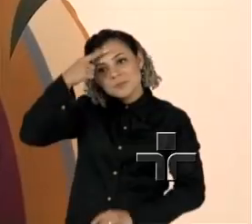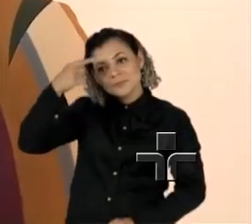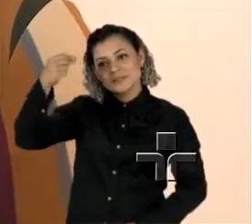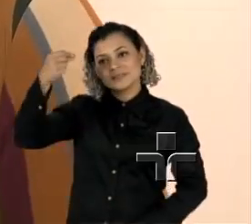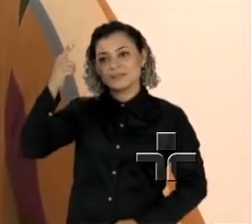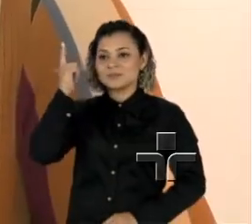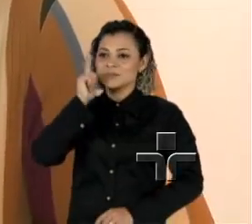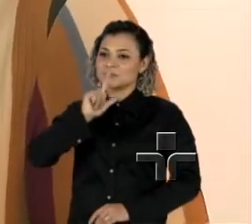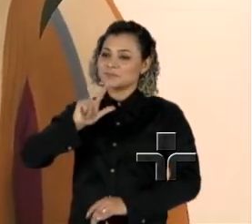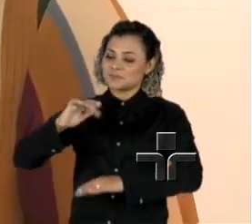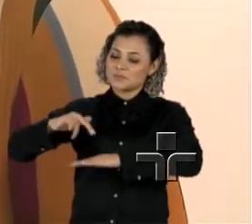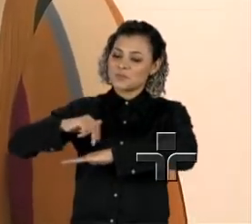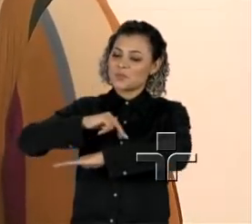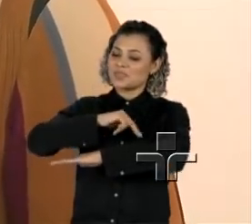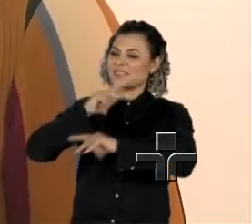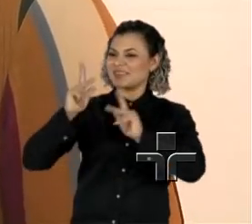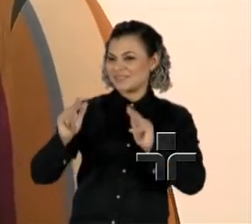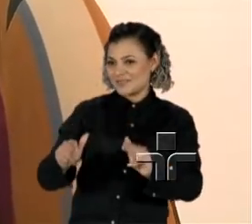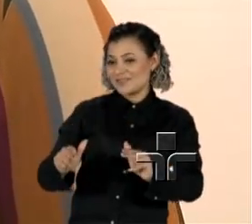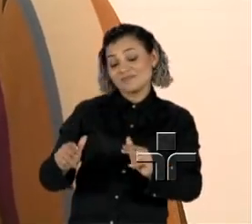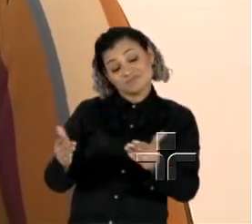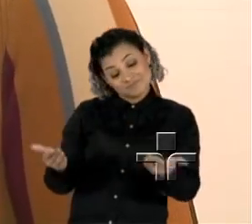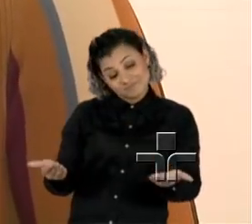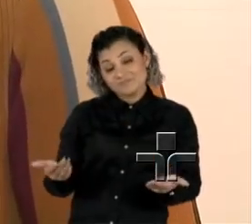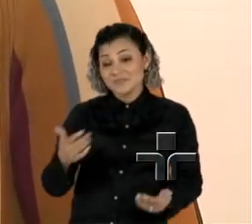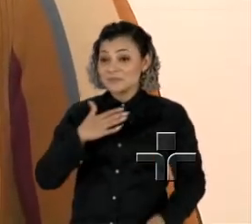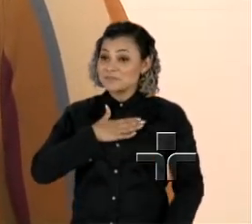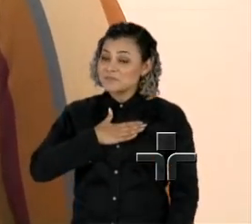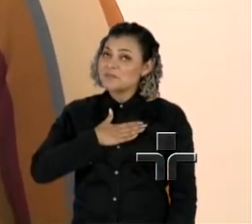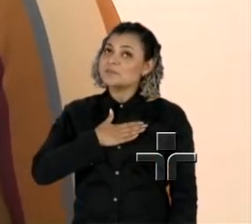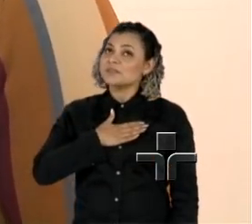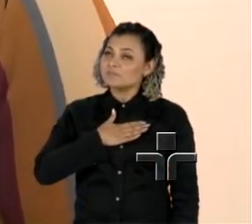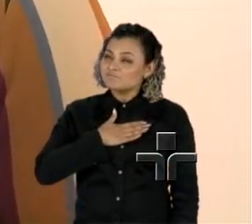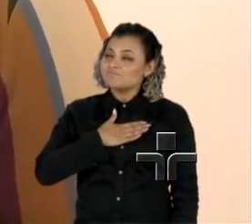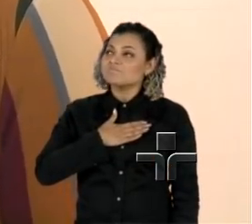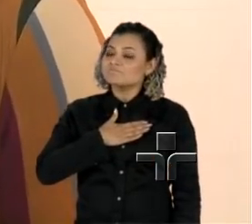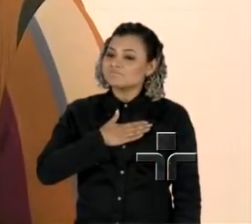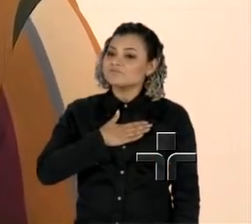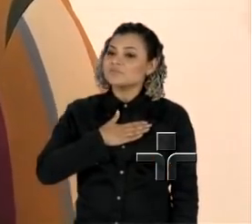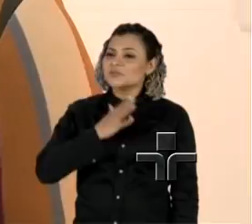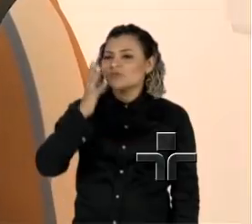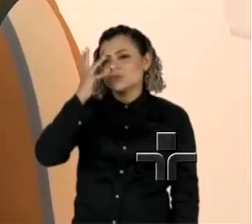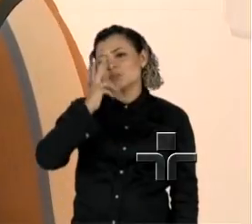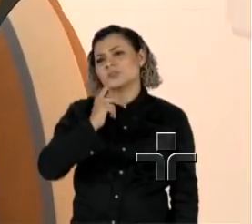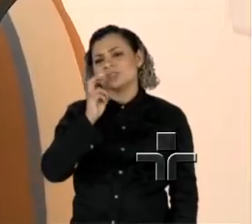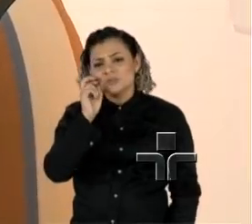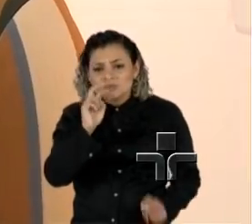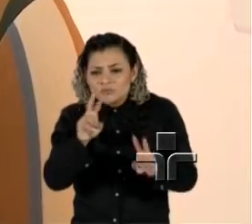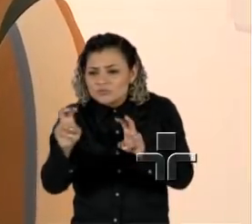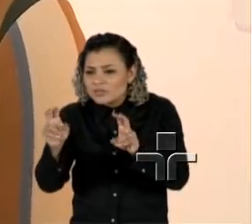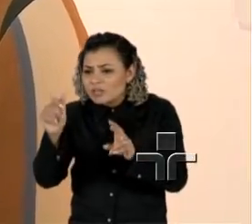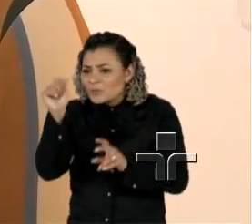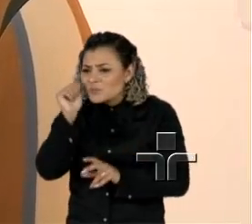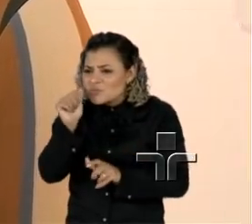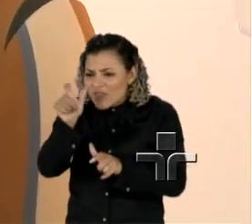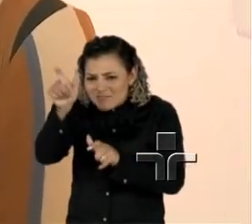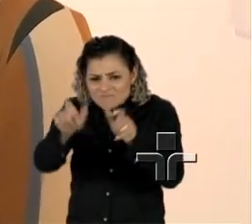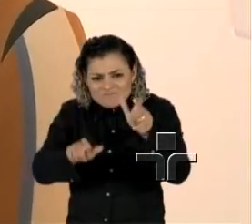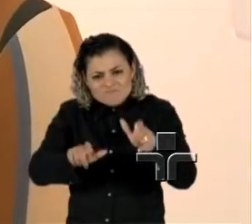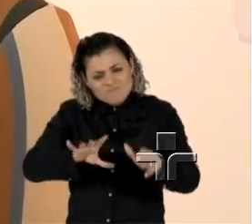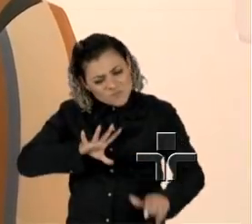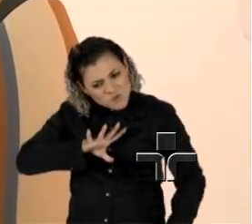modelo, sabe? E eu acho que é um... Para mim, foi uma coisa muito linda ver a maneira como essas mulheres